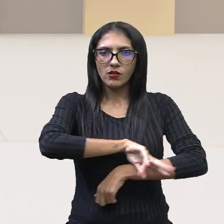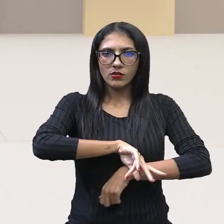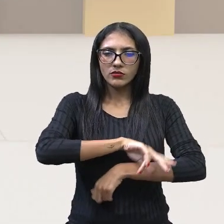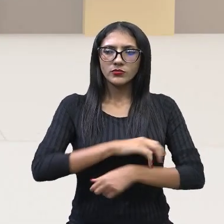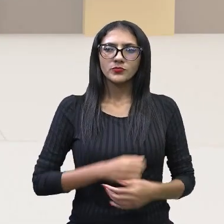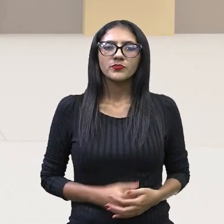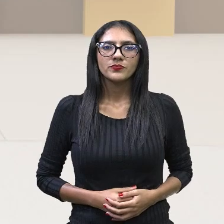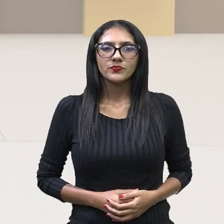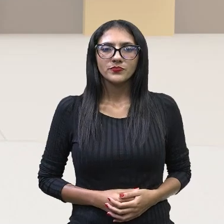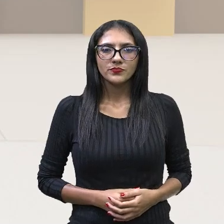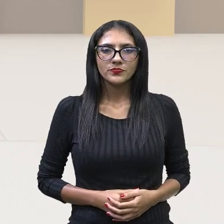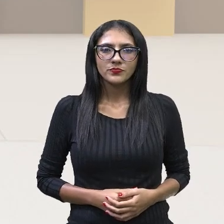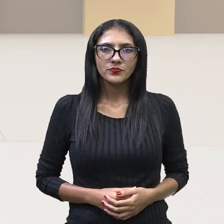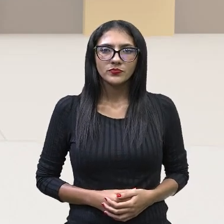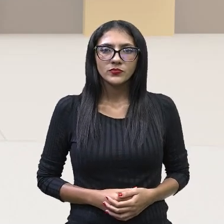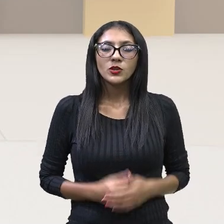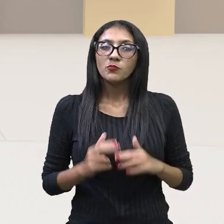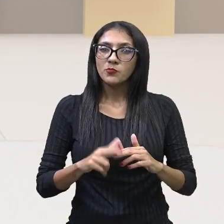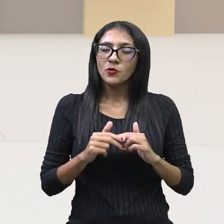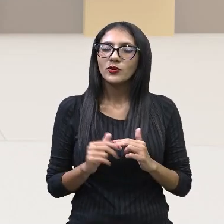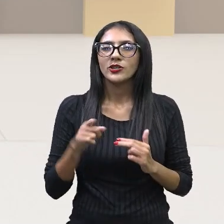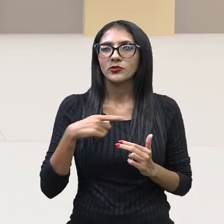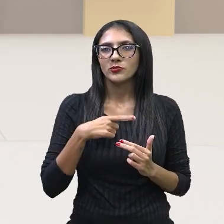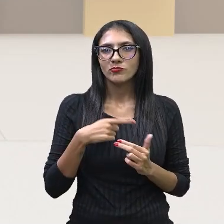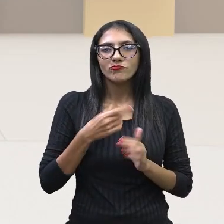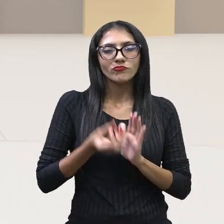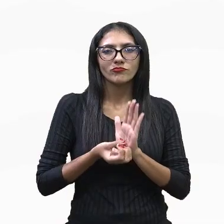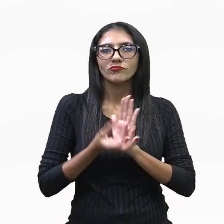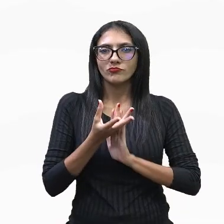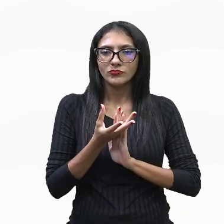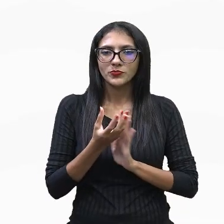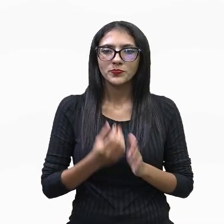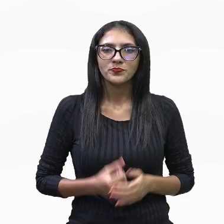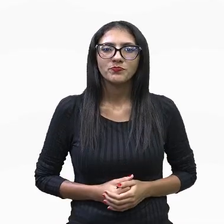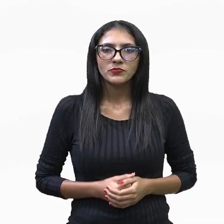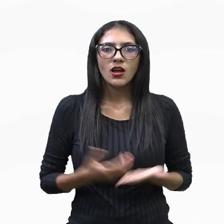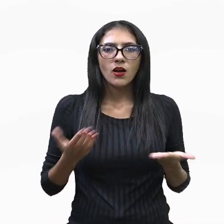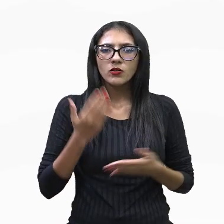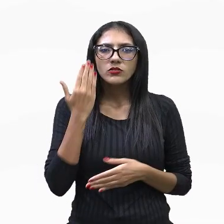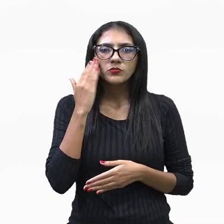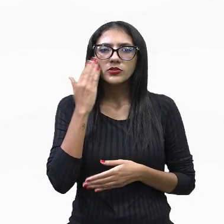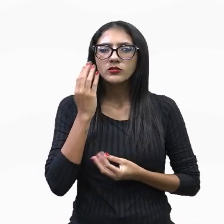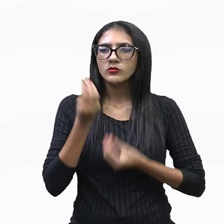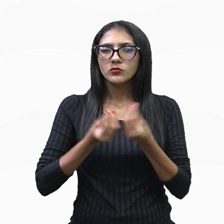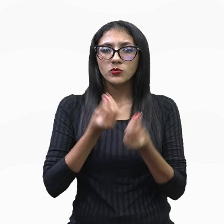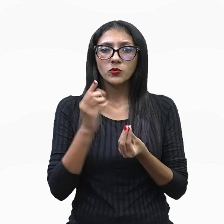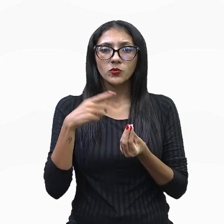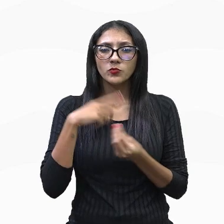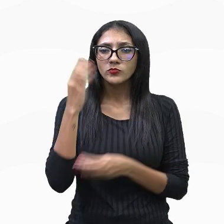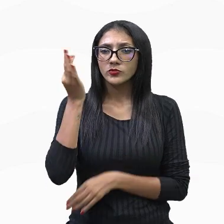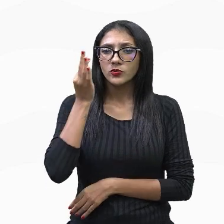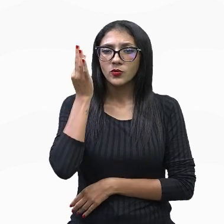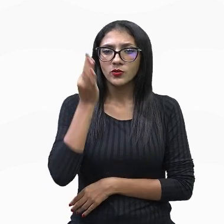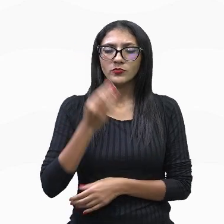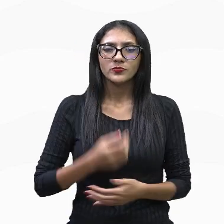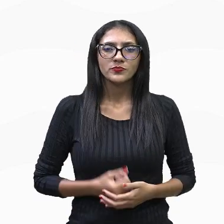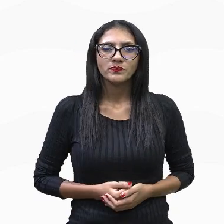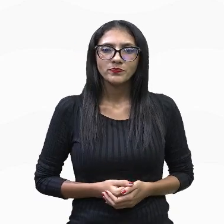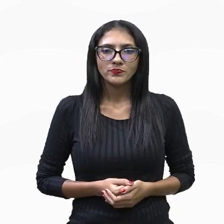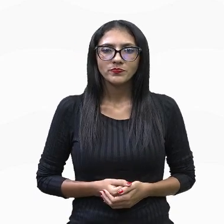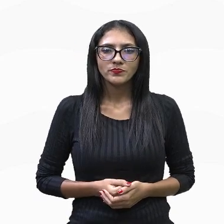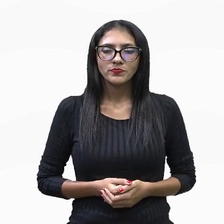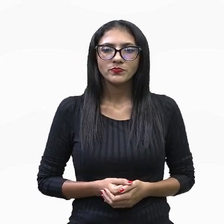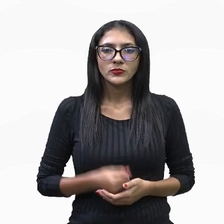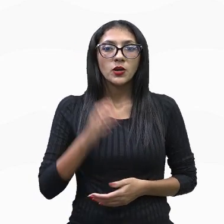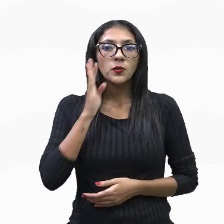aparecer justamente a partir dessa concepção. Vamos entender um pouco essas teorias? Principalmente são as